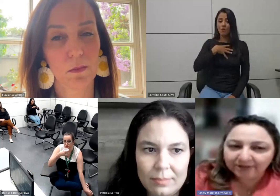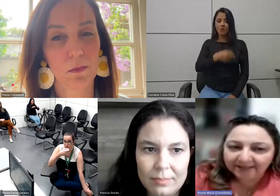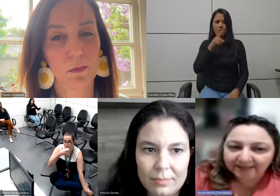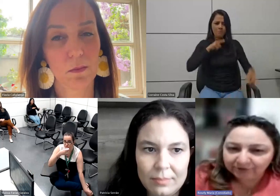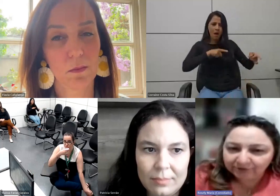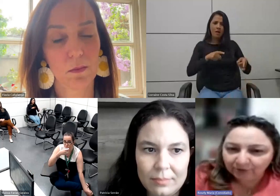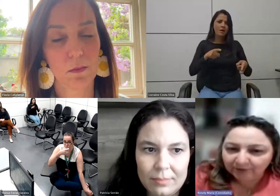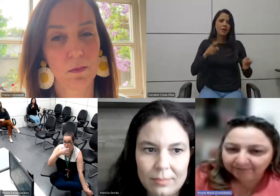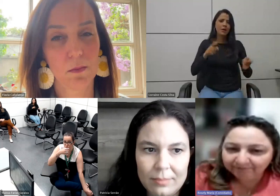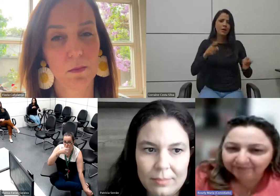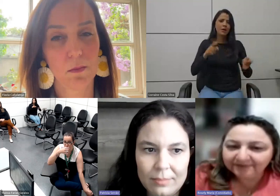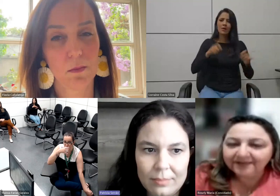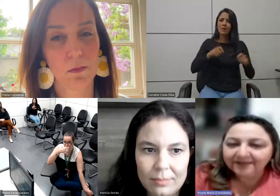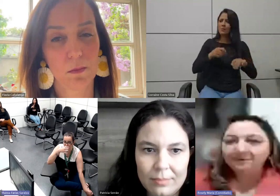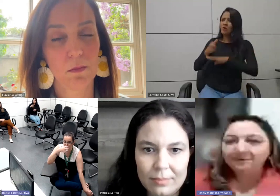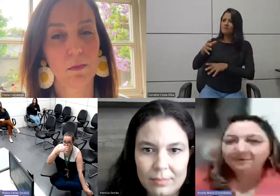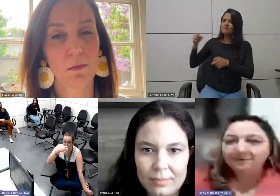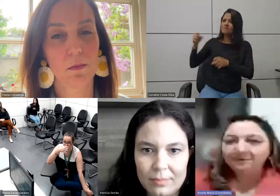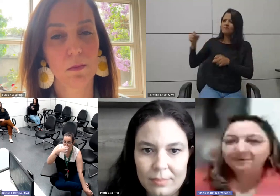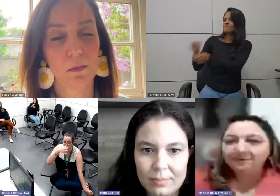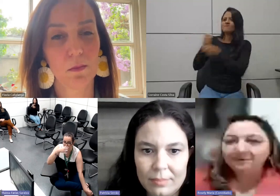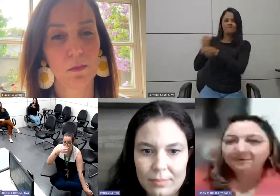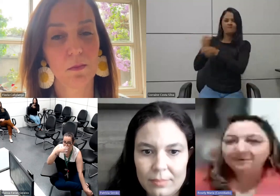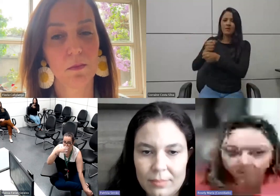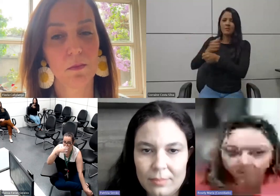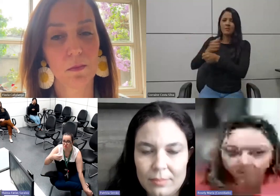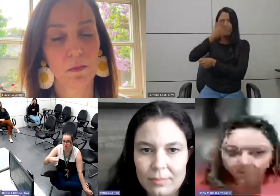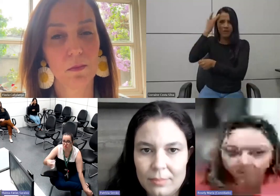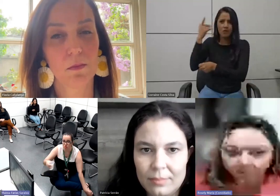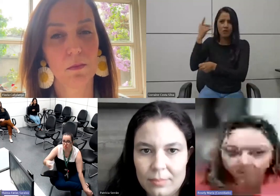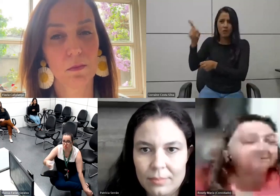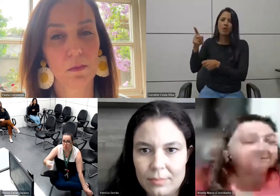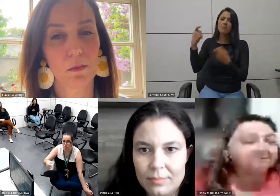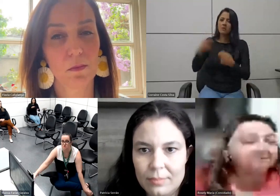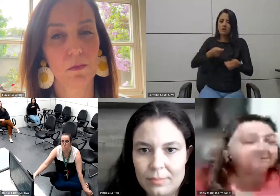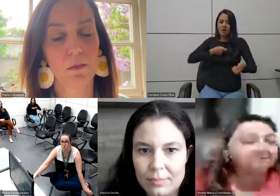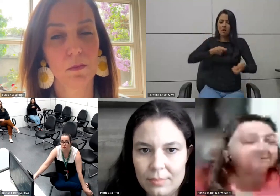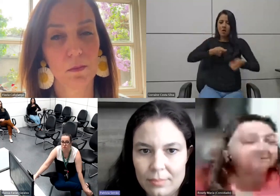poder ir na jugular da pessoa tem que ter muito autocontrole.